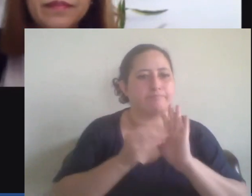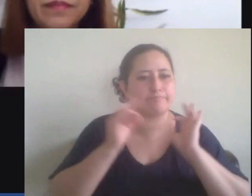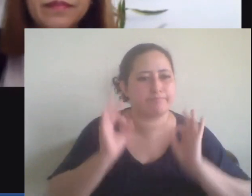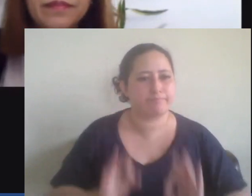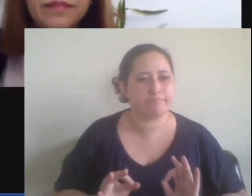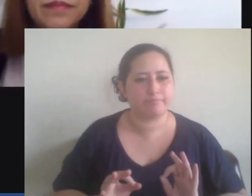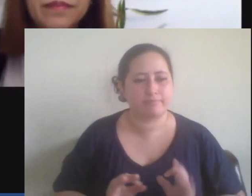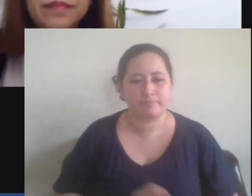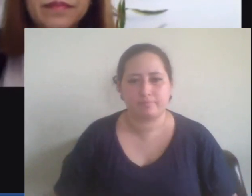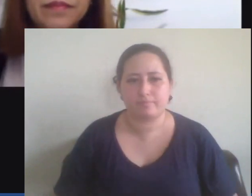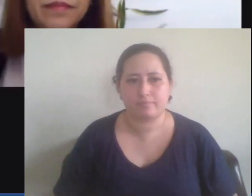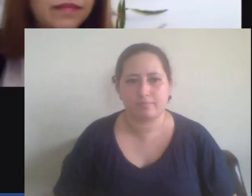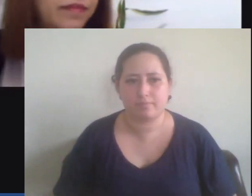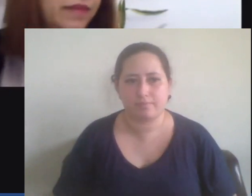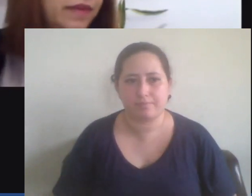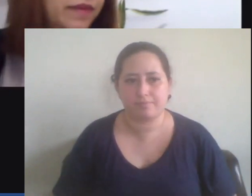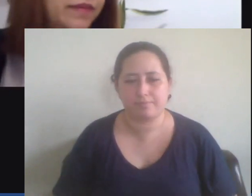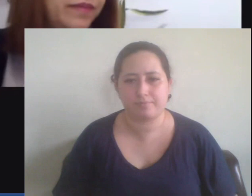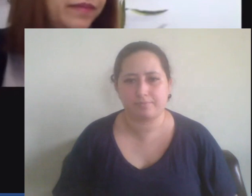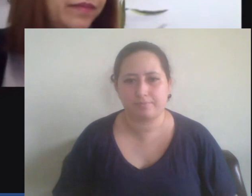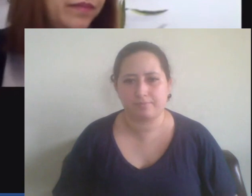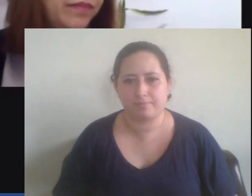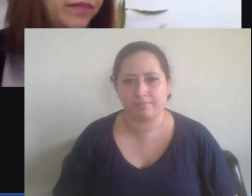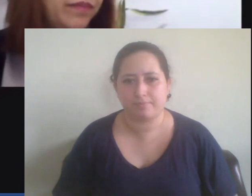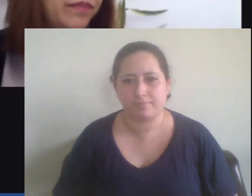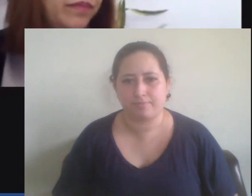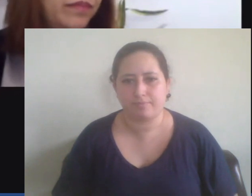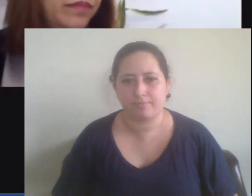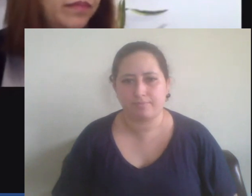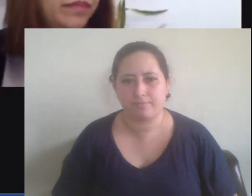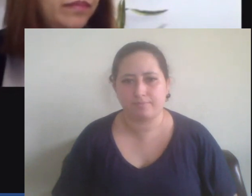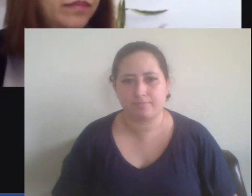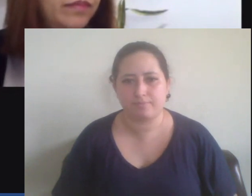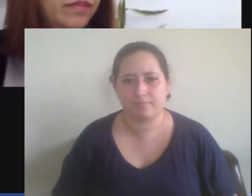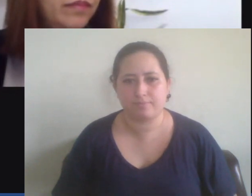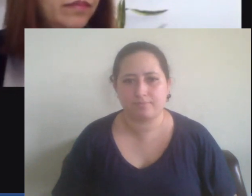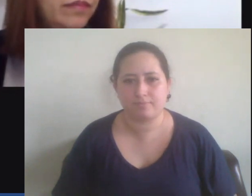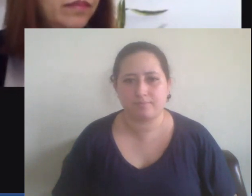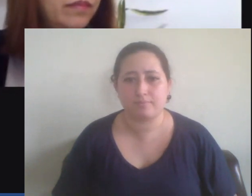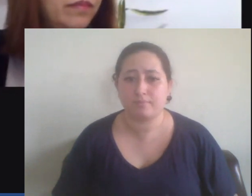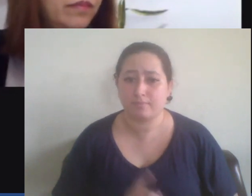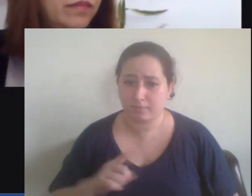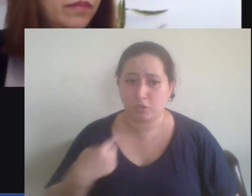então é o que estamos fazendo